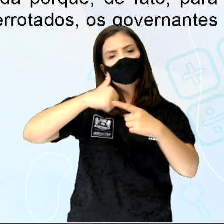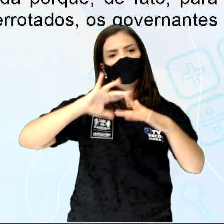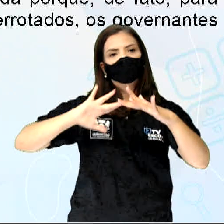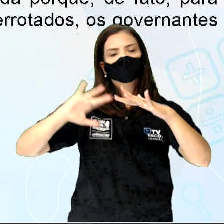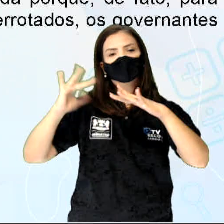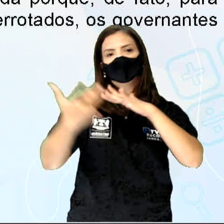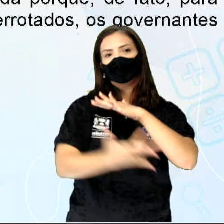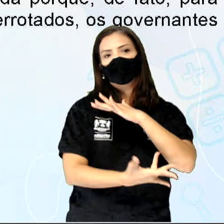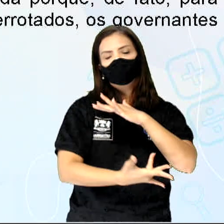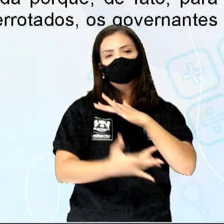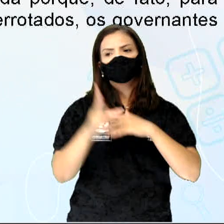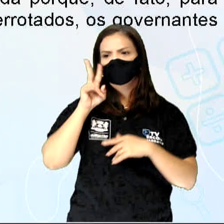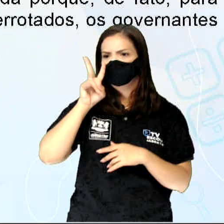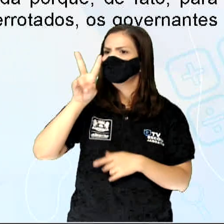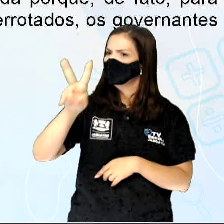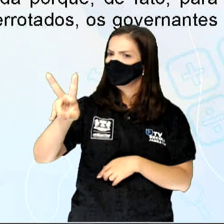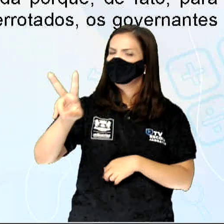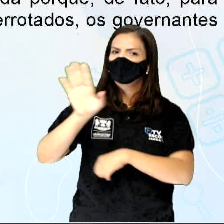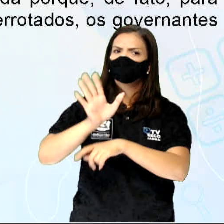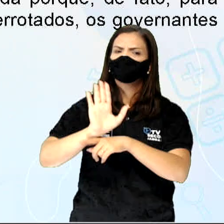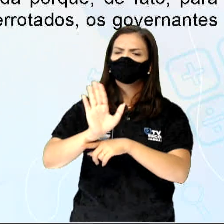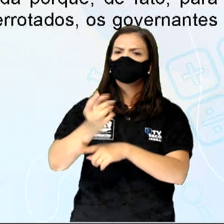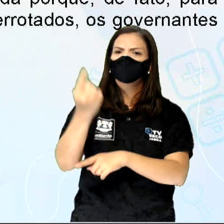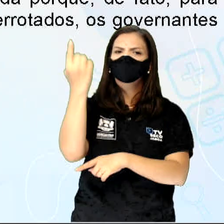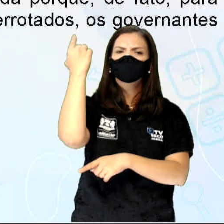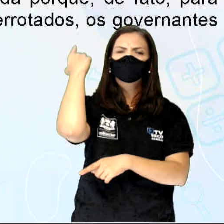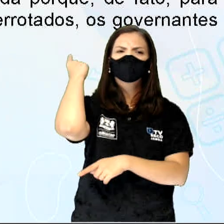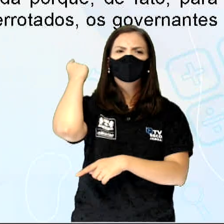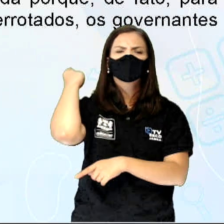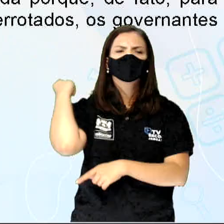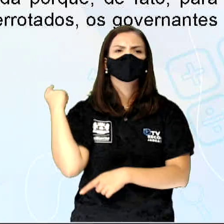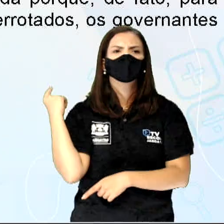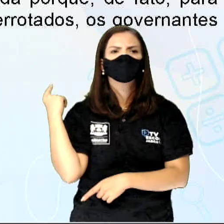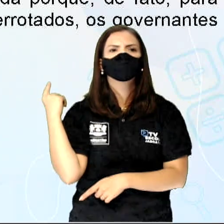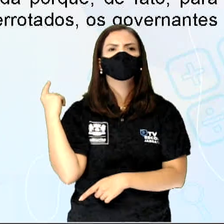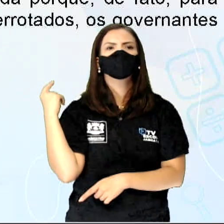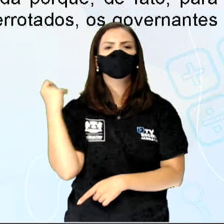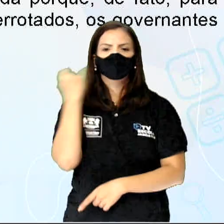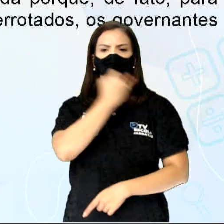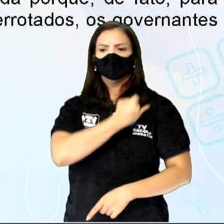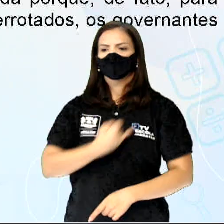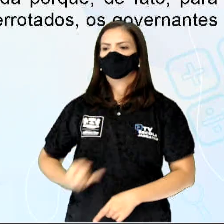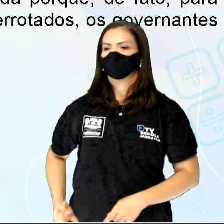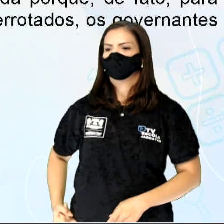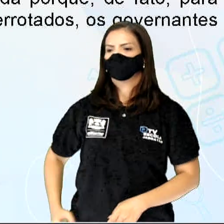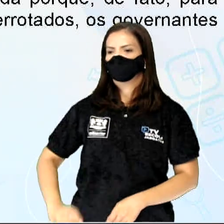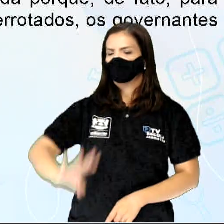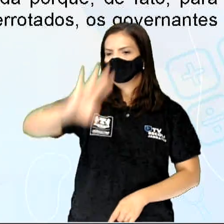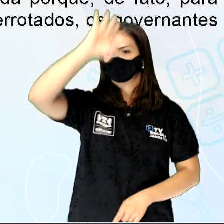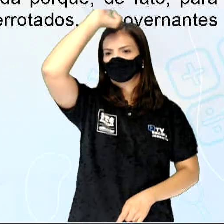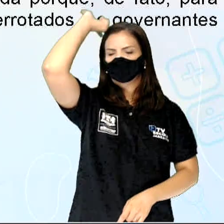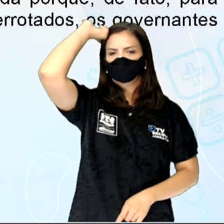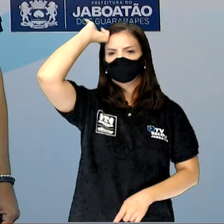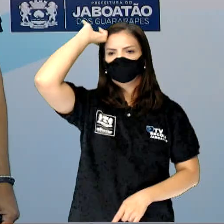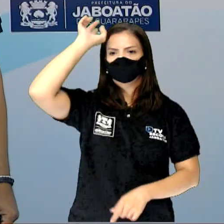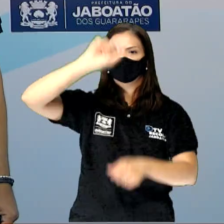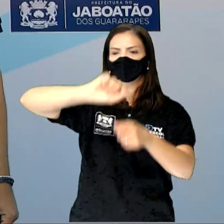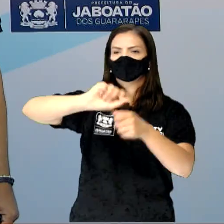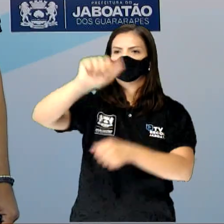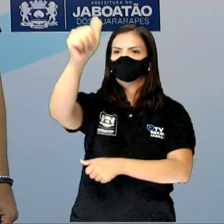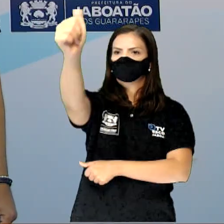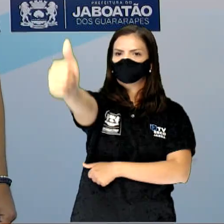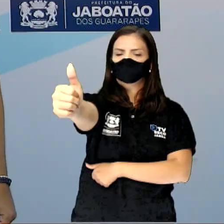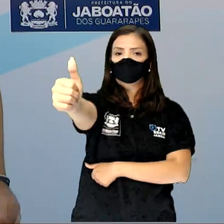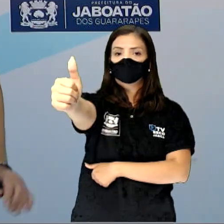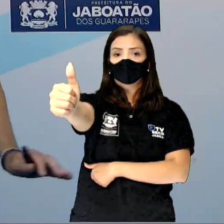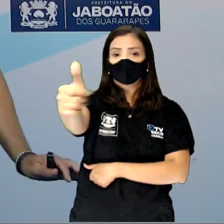Que a gente vê nos filmes, né? Os filmes antigos, o imperador, na hora lá em Roma, fazendo assim, que é para o gladiador